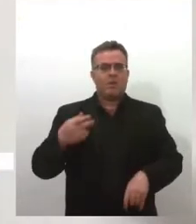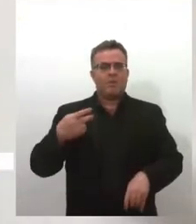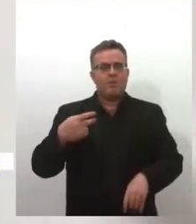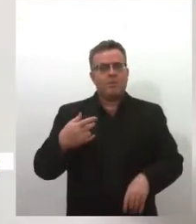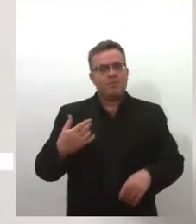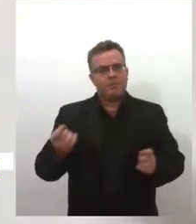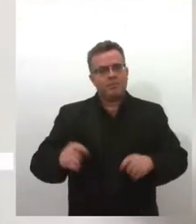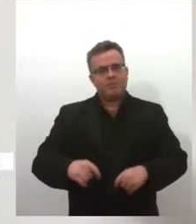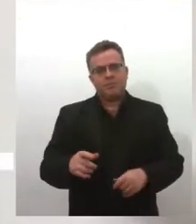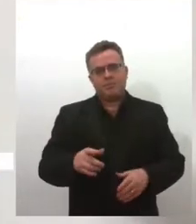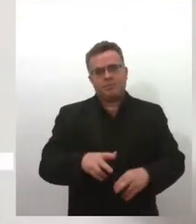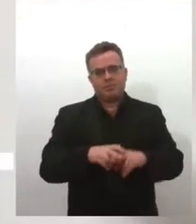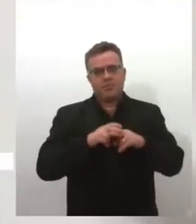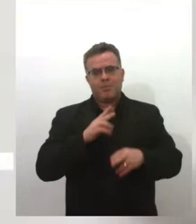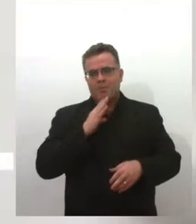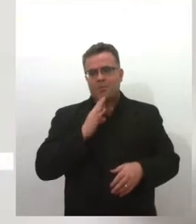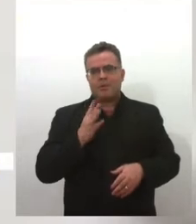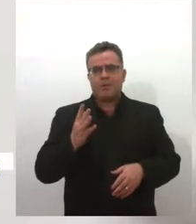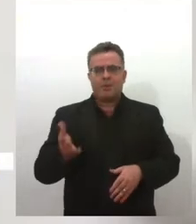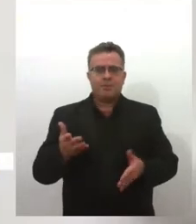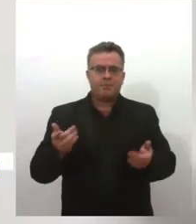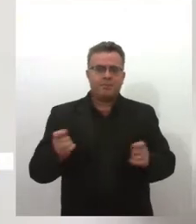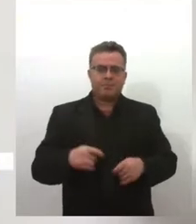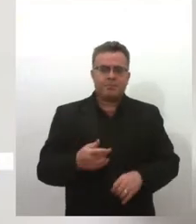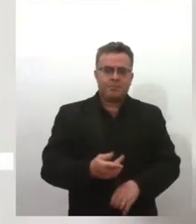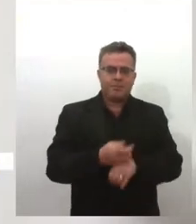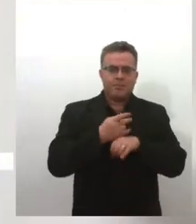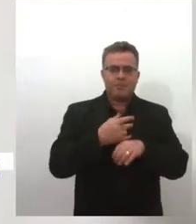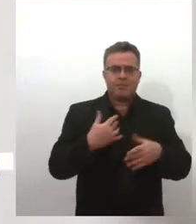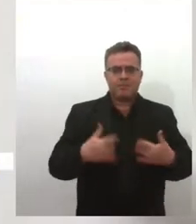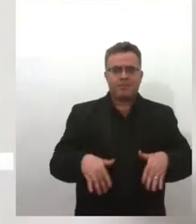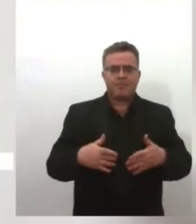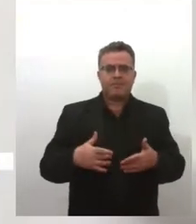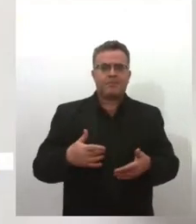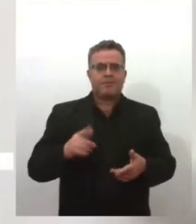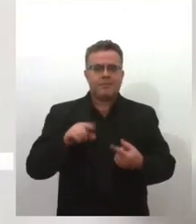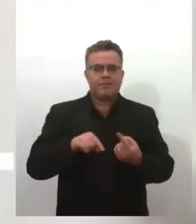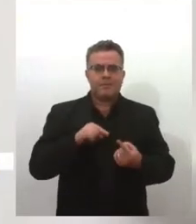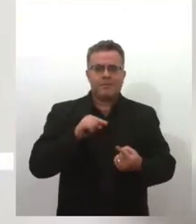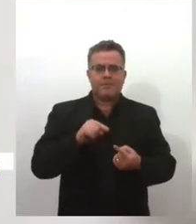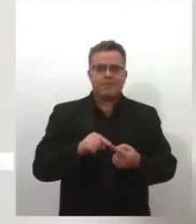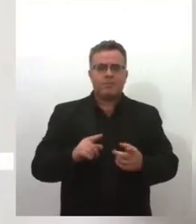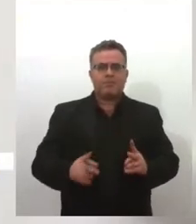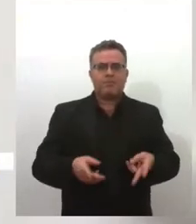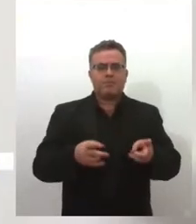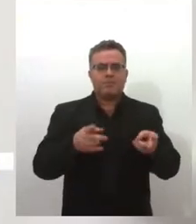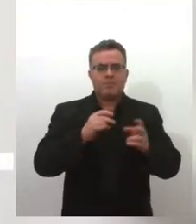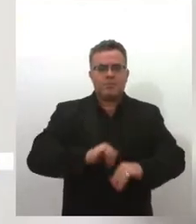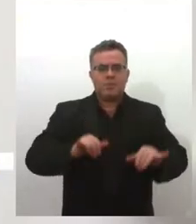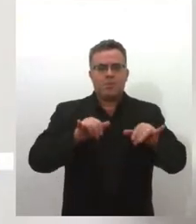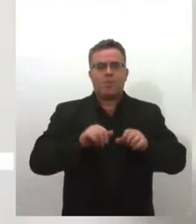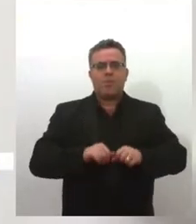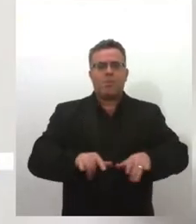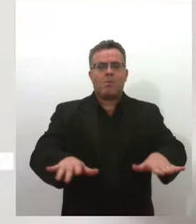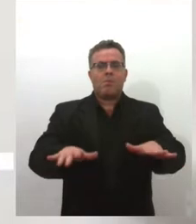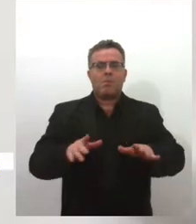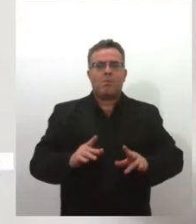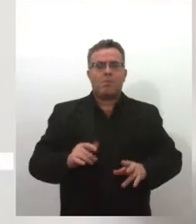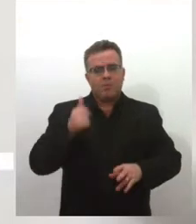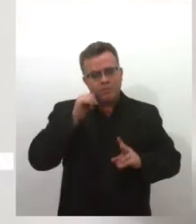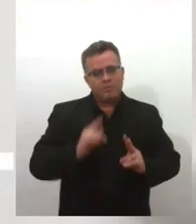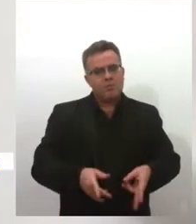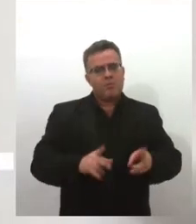Marie Curie. E esse prêmio, na verdade, ele tem um objetivo para que essas mulheres, elas permaneçam na área nuclear.